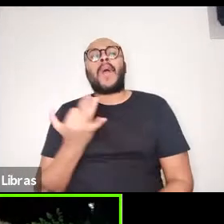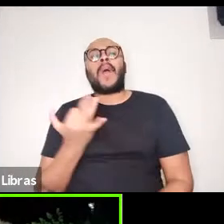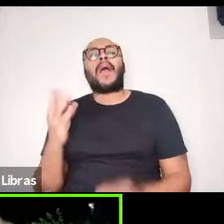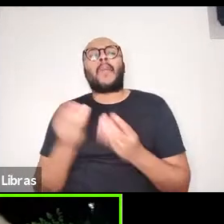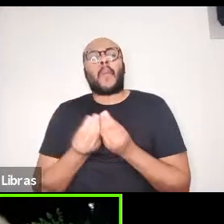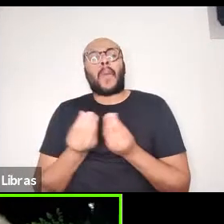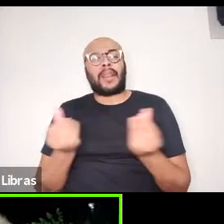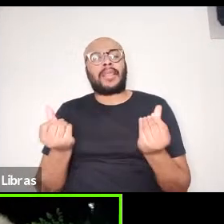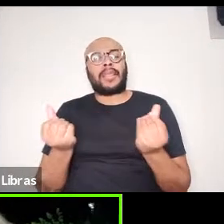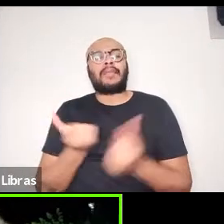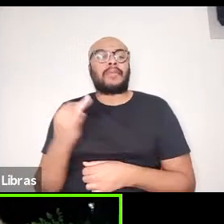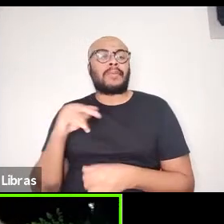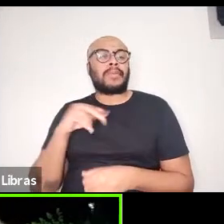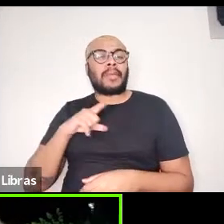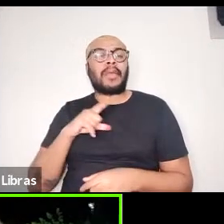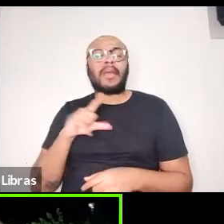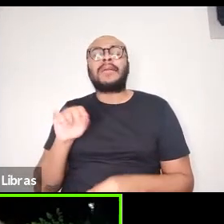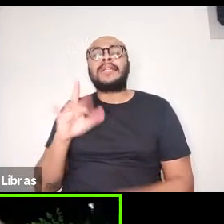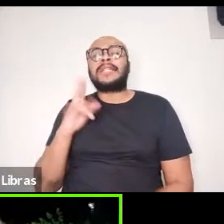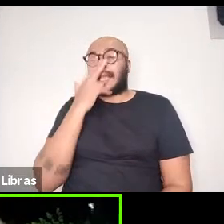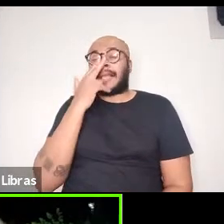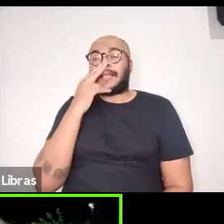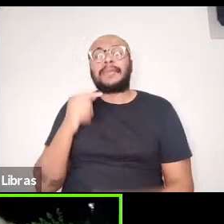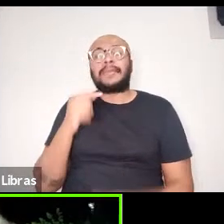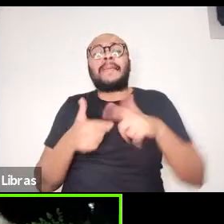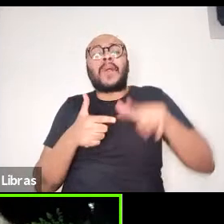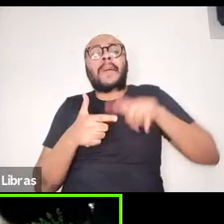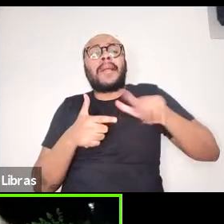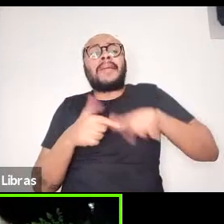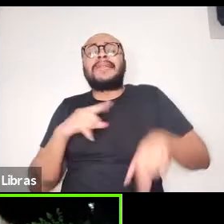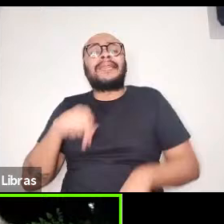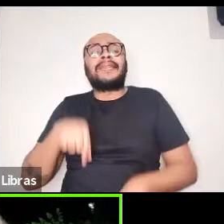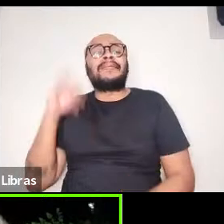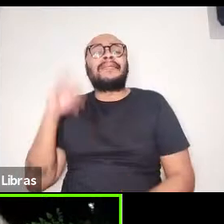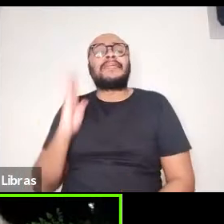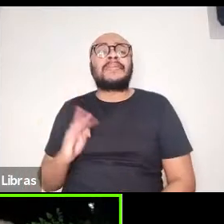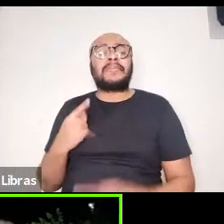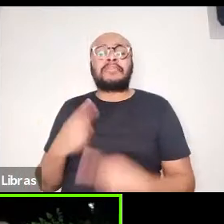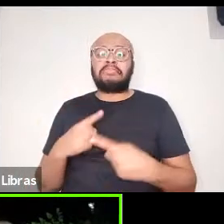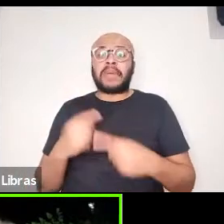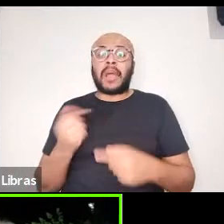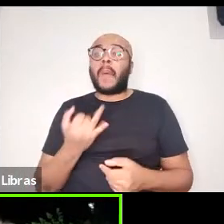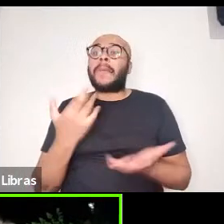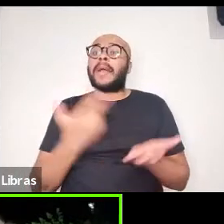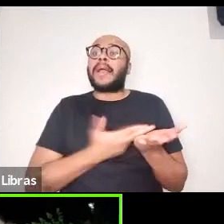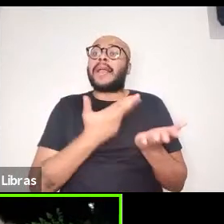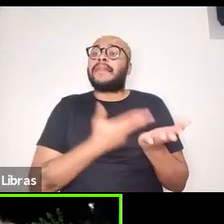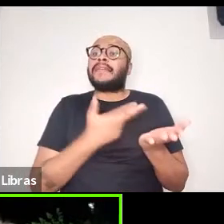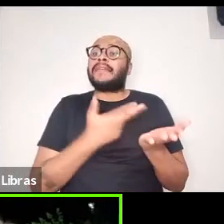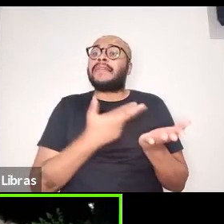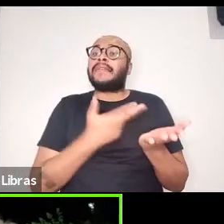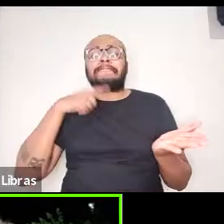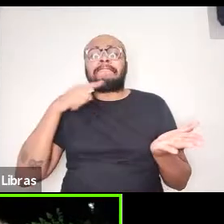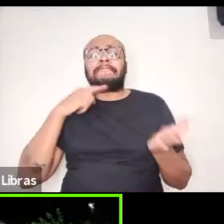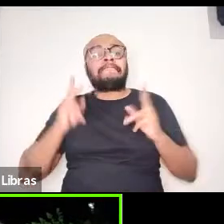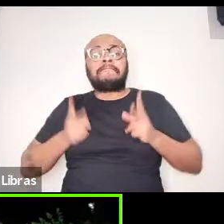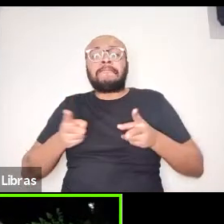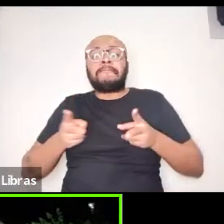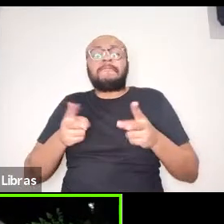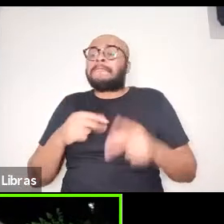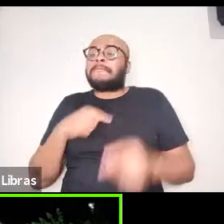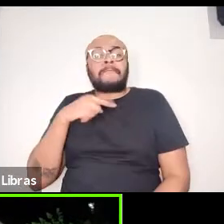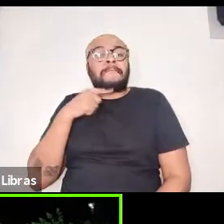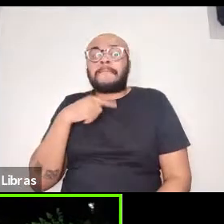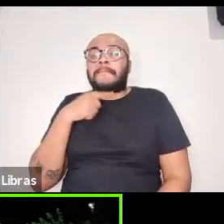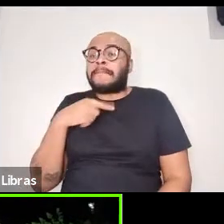resenhas, por que que a gente tem esse problema inclusive de alguns periódicos não conseguirem manter uma